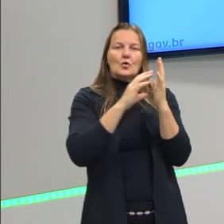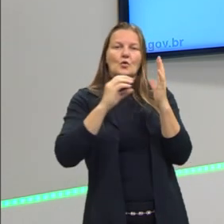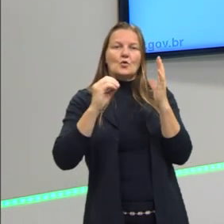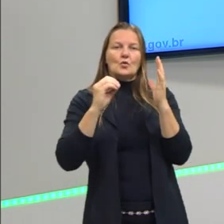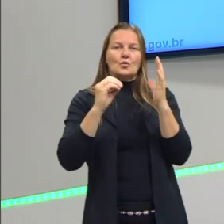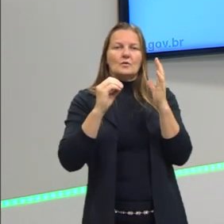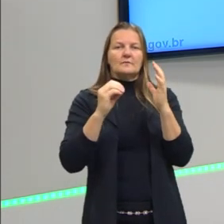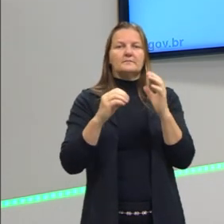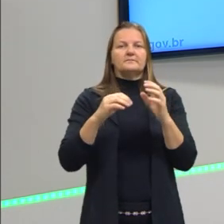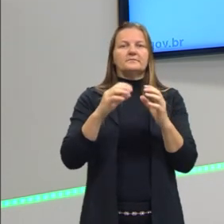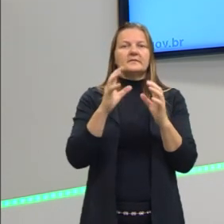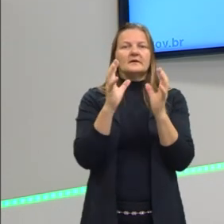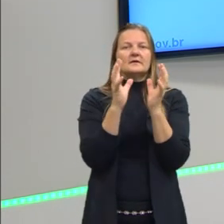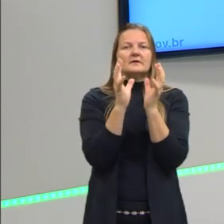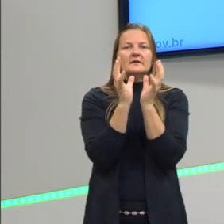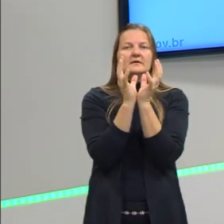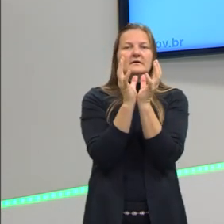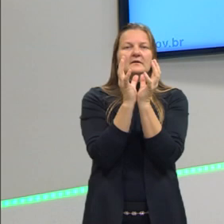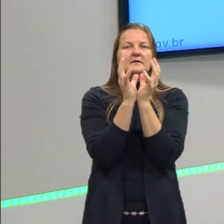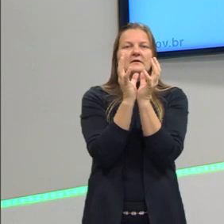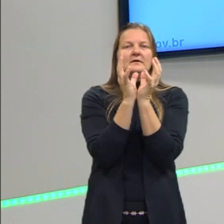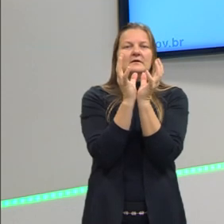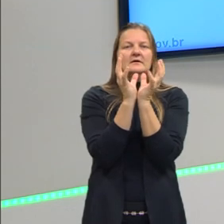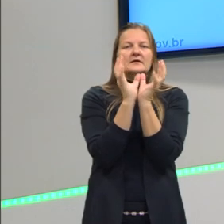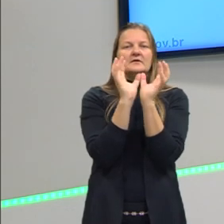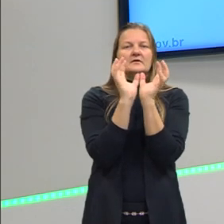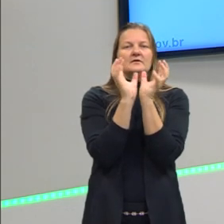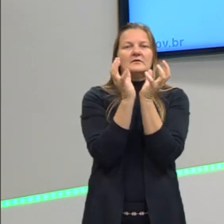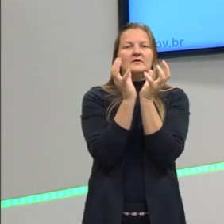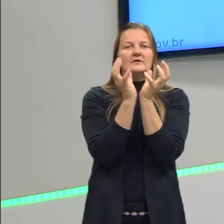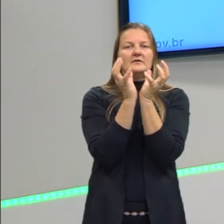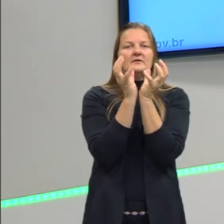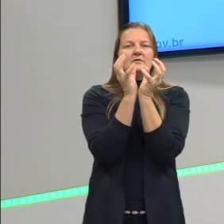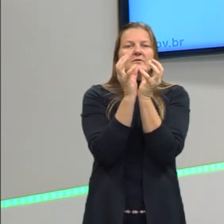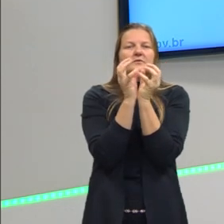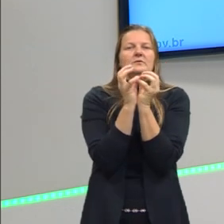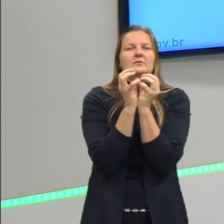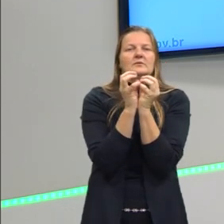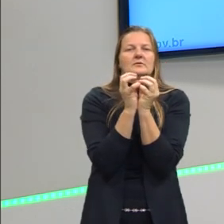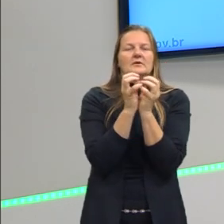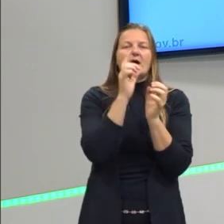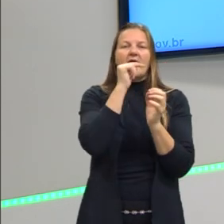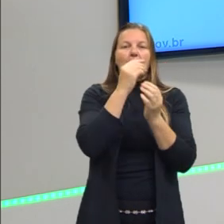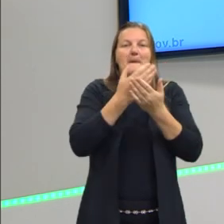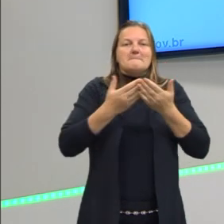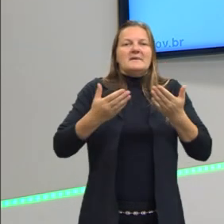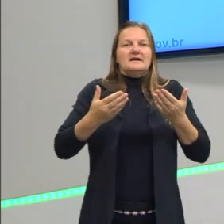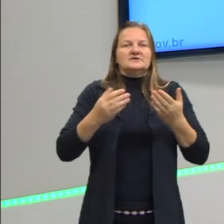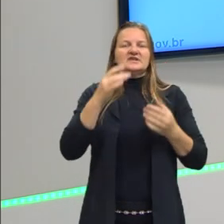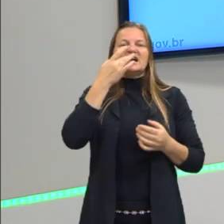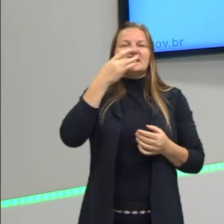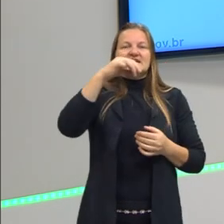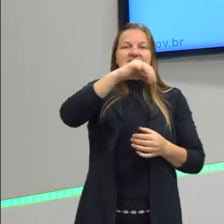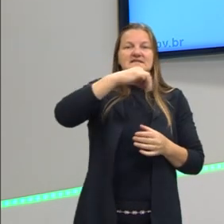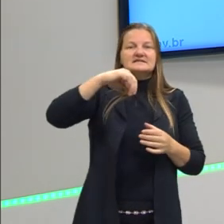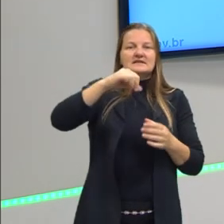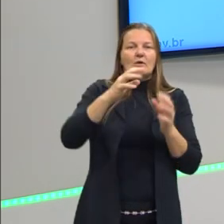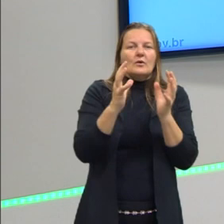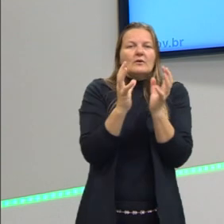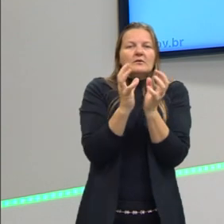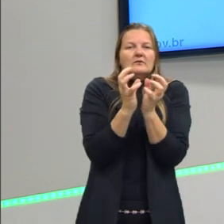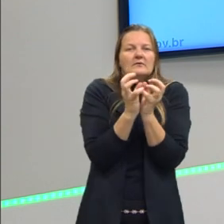presente. Então, a alface vai desnaturar. Então, a única diferença de adicionar sal numa solução